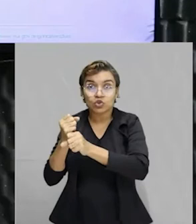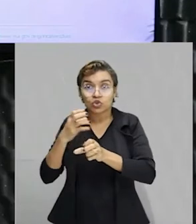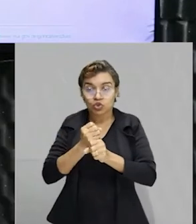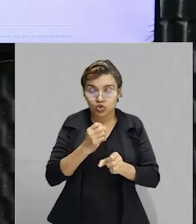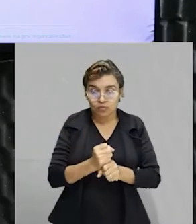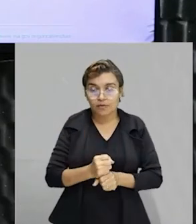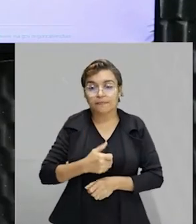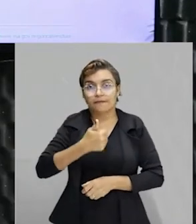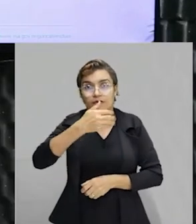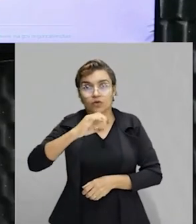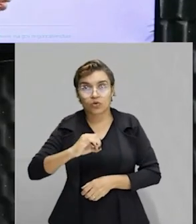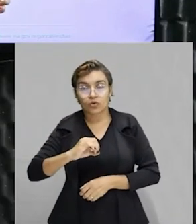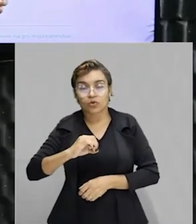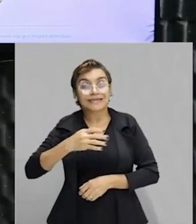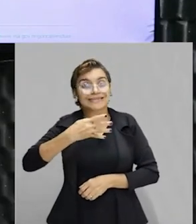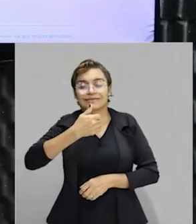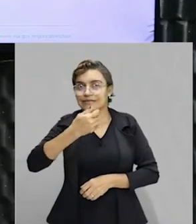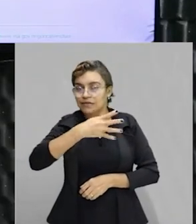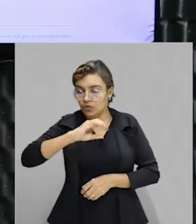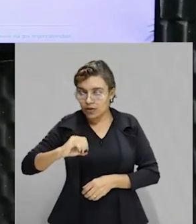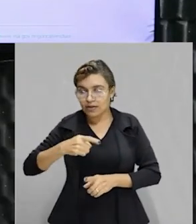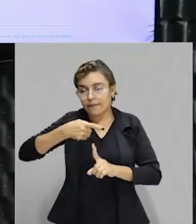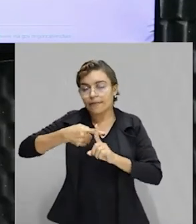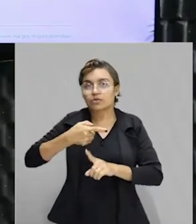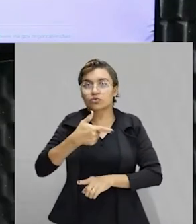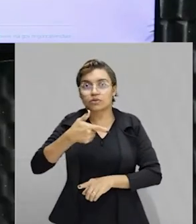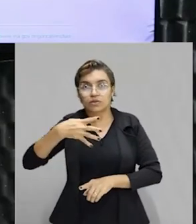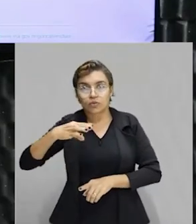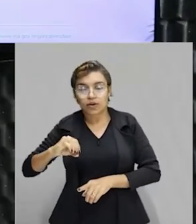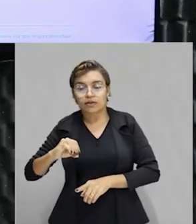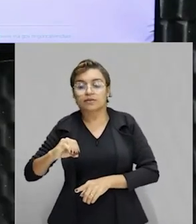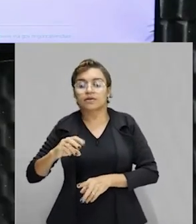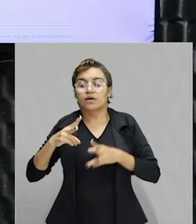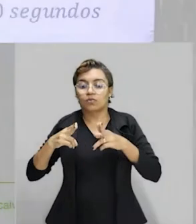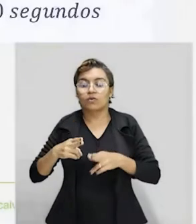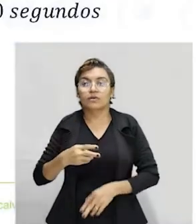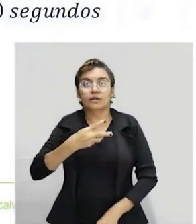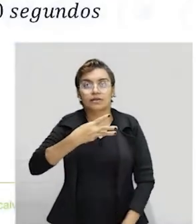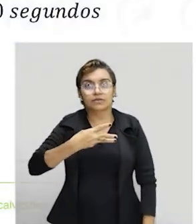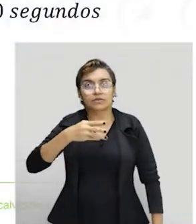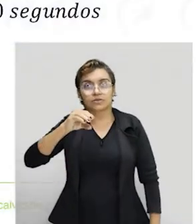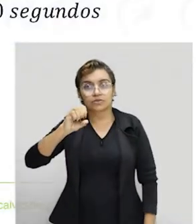fazer 140 somado com 240 e isso corresponde a